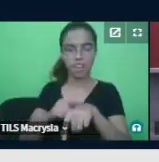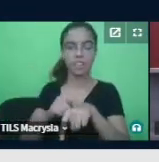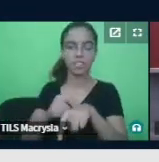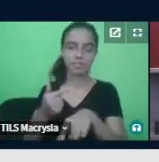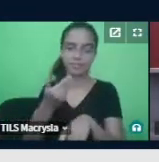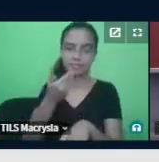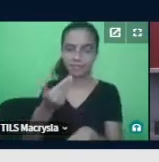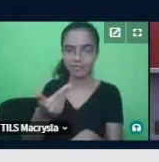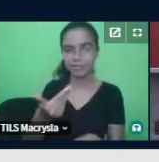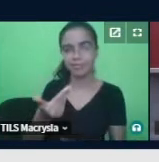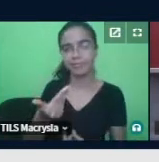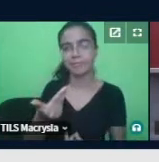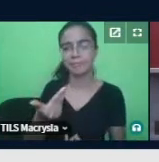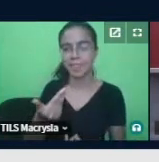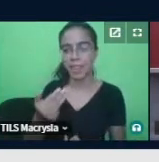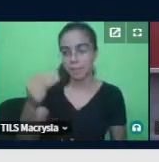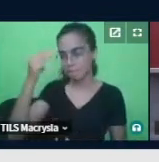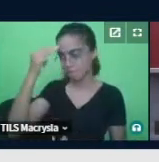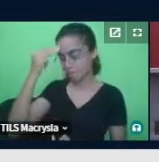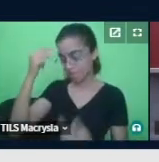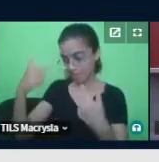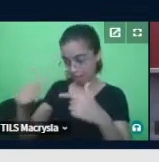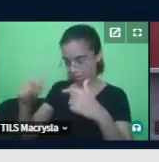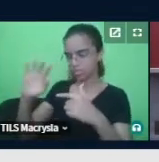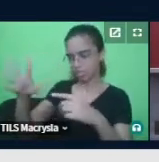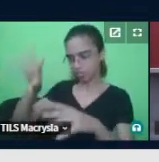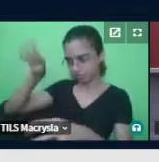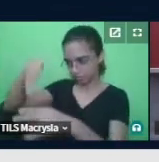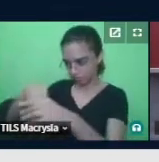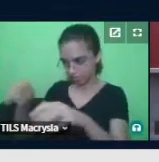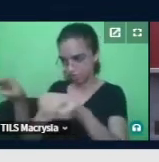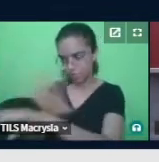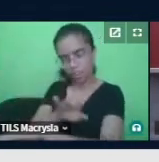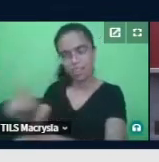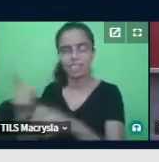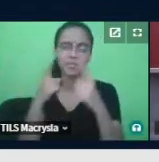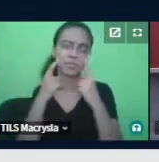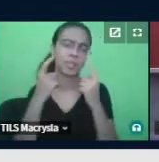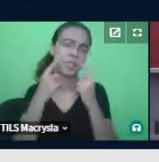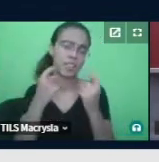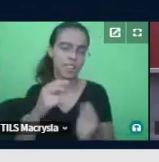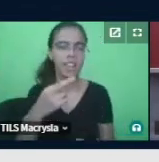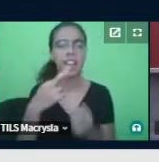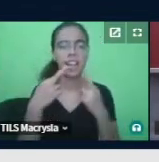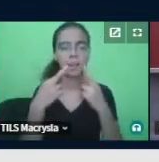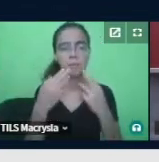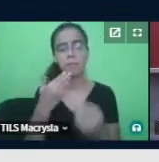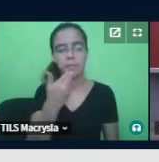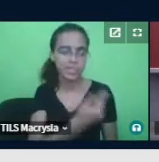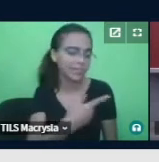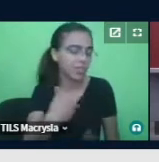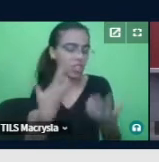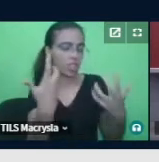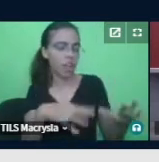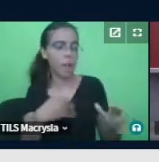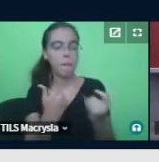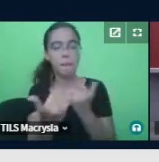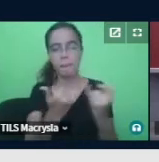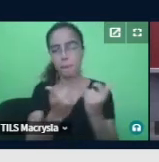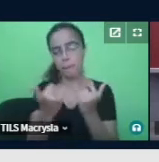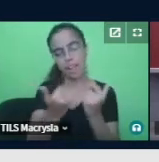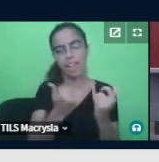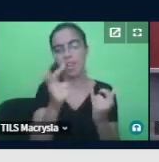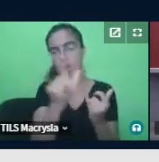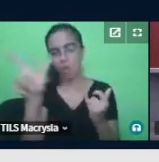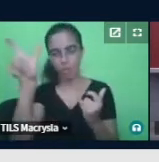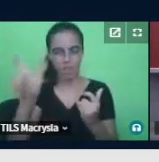memória de trabalho dela, ela chorava, falava que não queria aparecer como Ana, e eu saía da sala